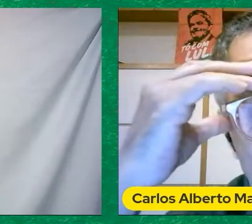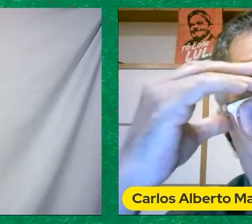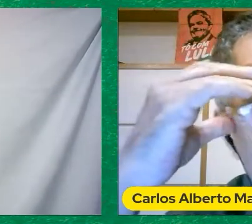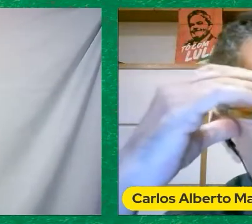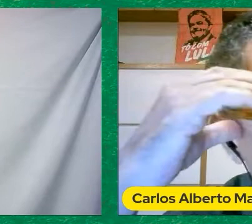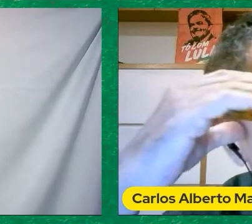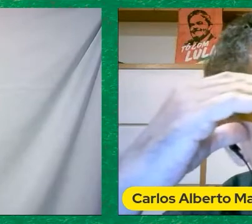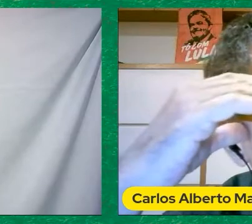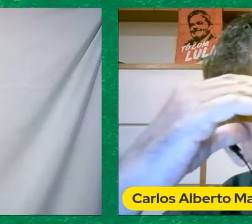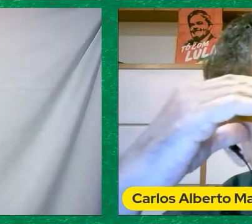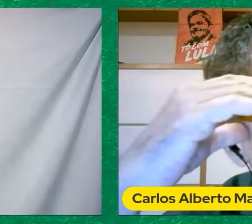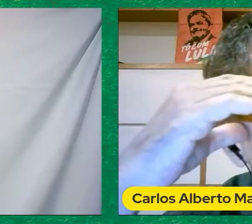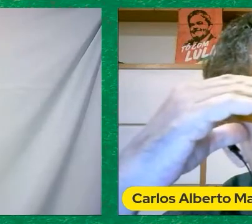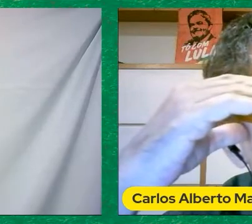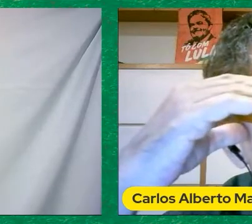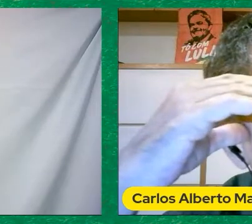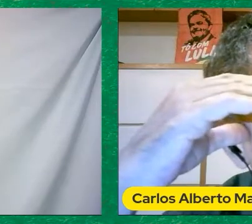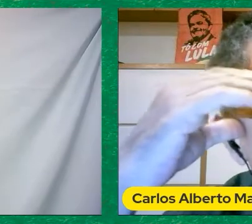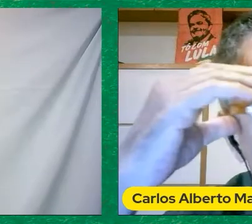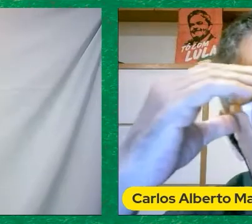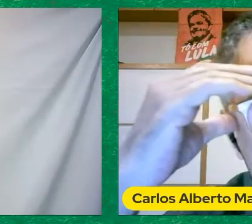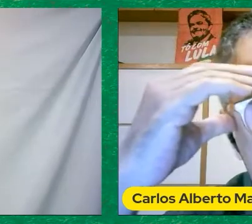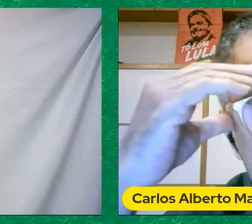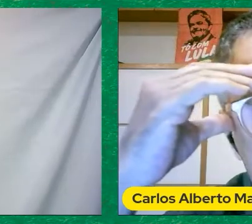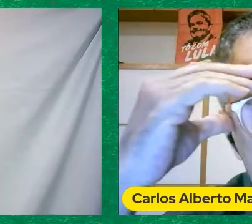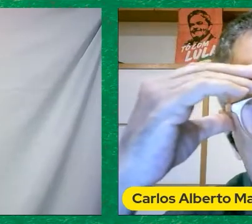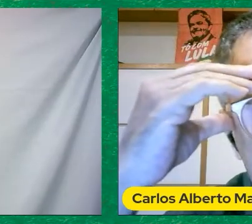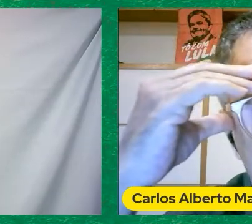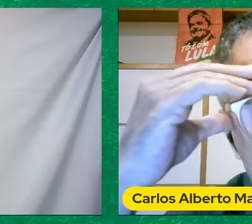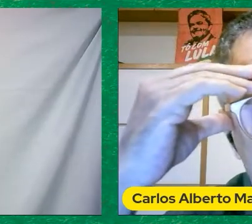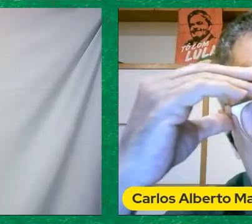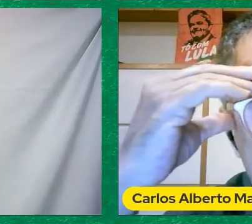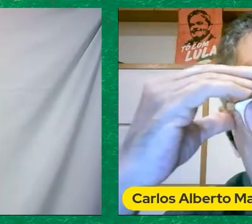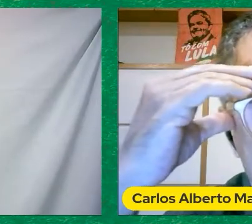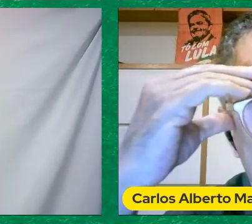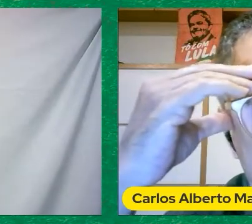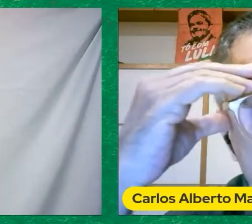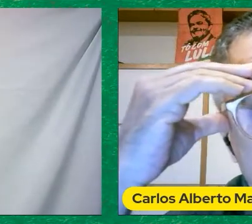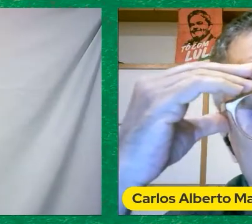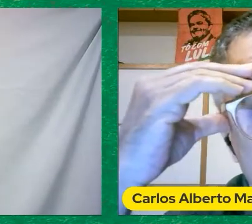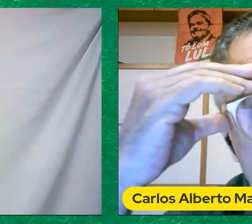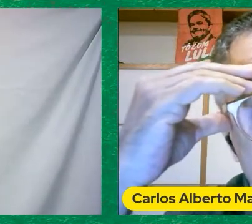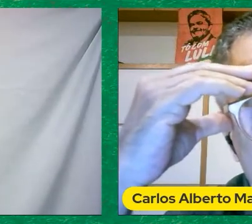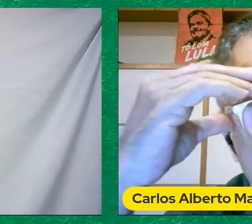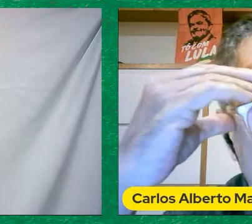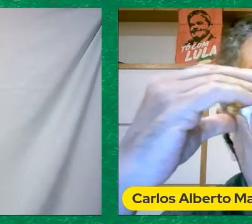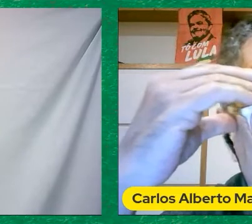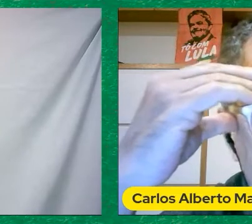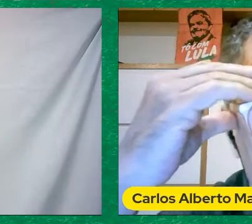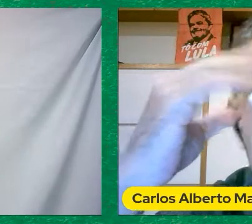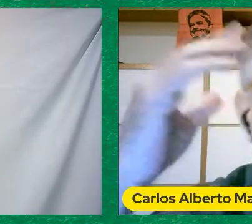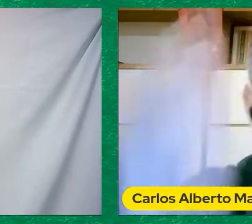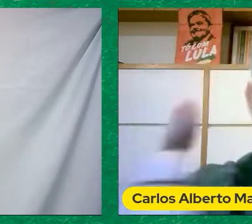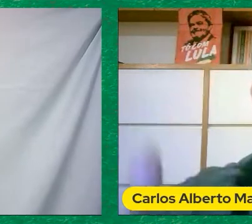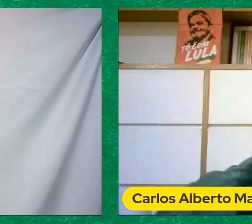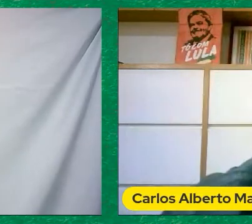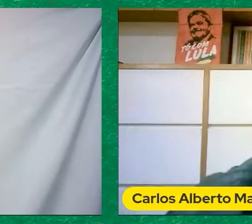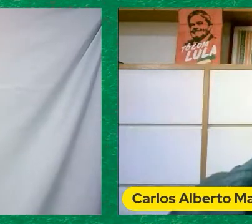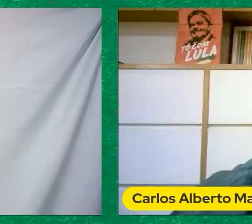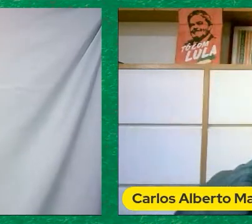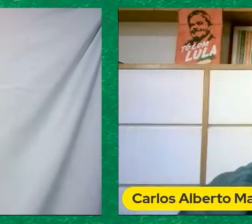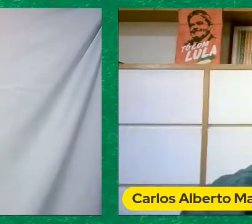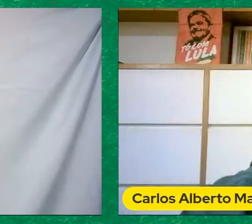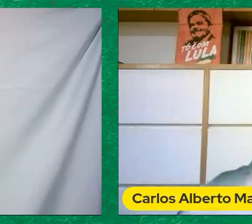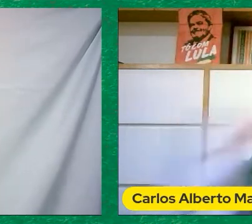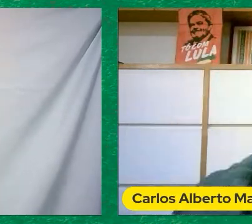É muito difícil É como você também Encenar um aceno de sexo Ou você faz o